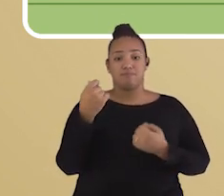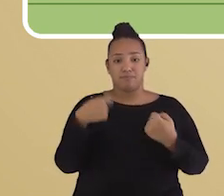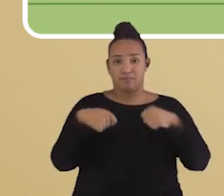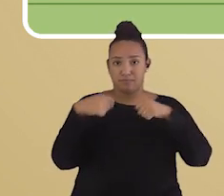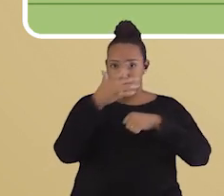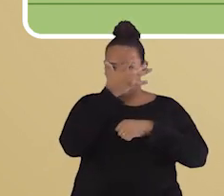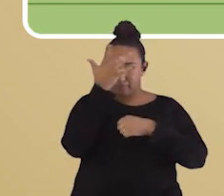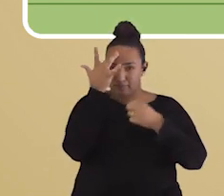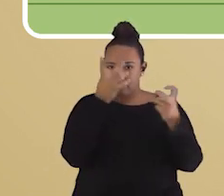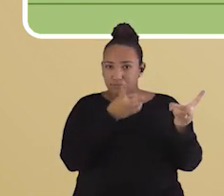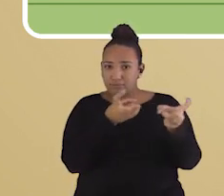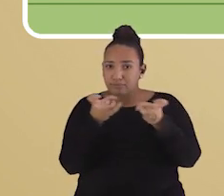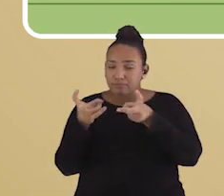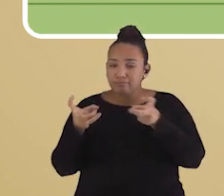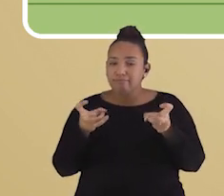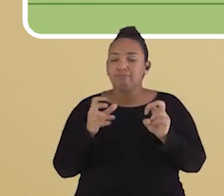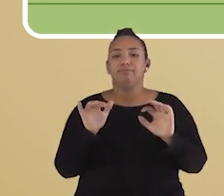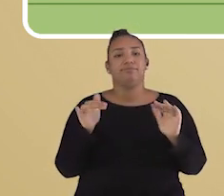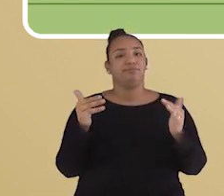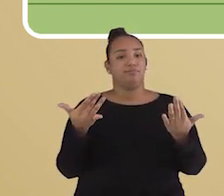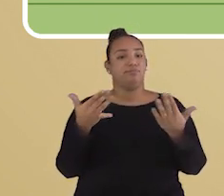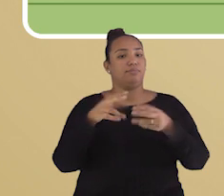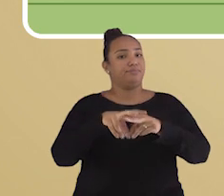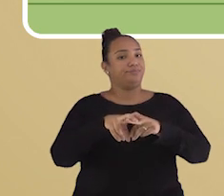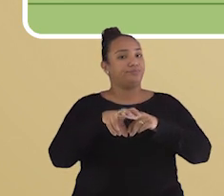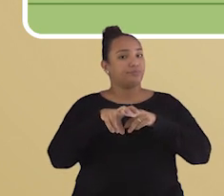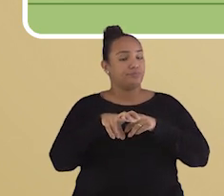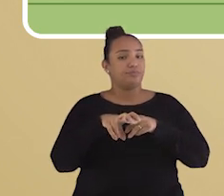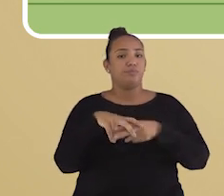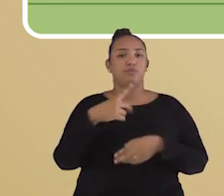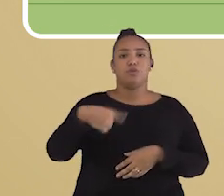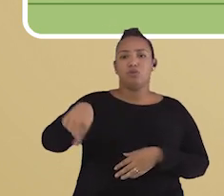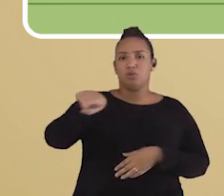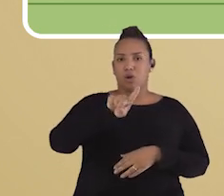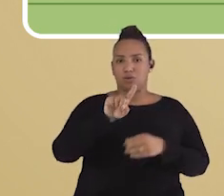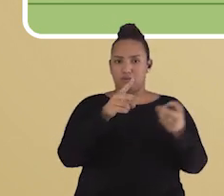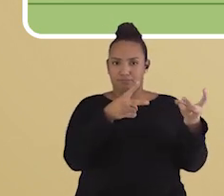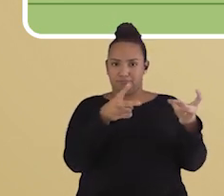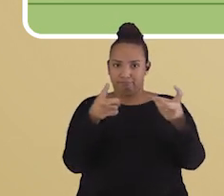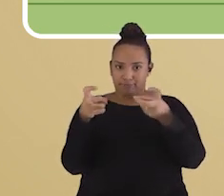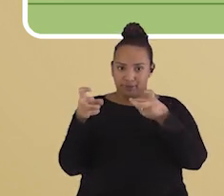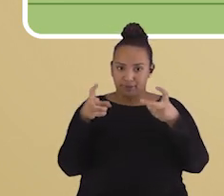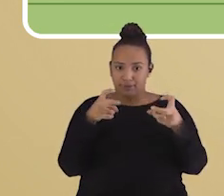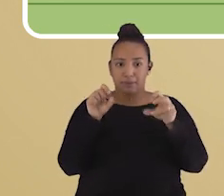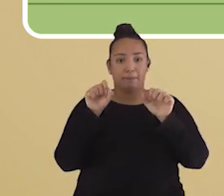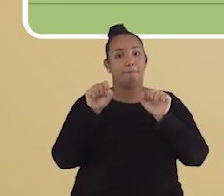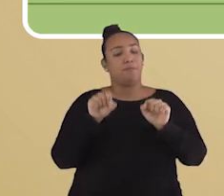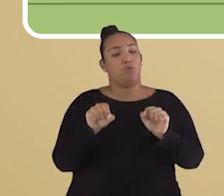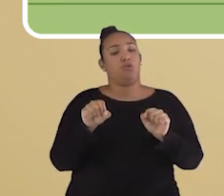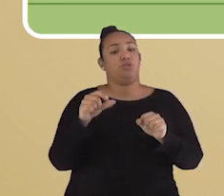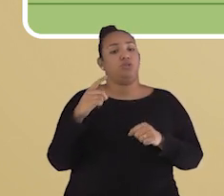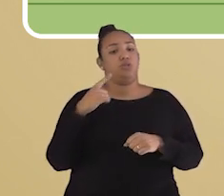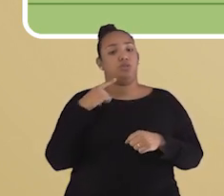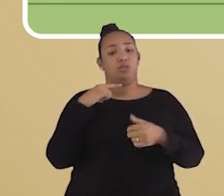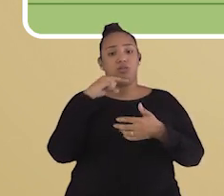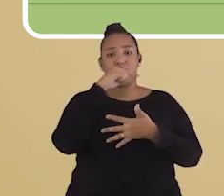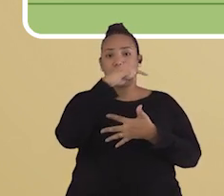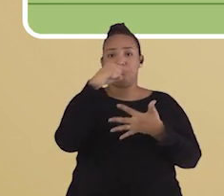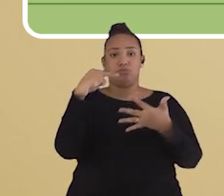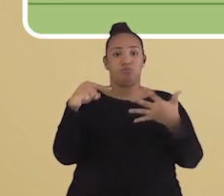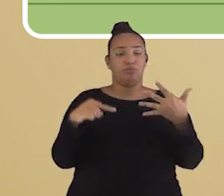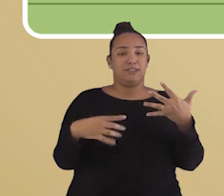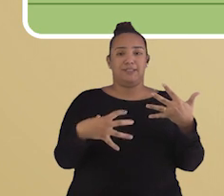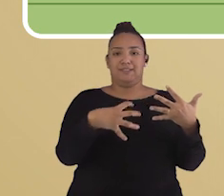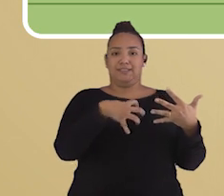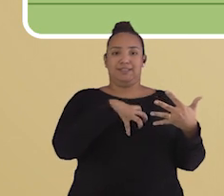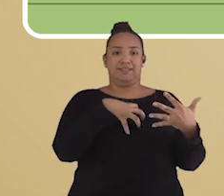as observa e é por isso que as formas que temos para percebê-las podem ser através de todos